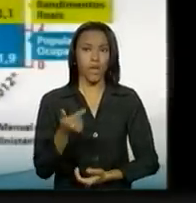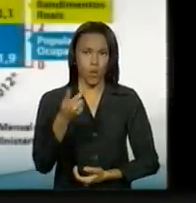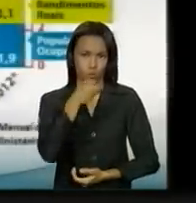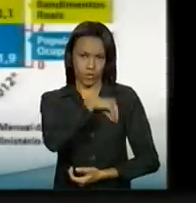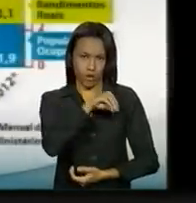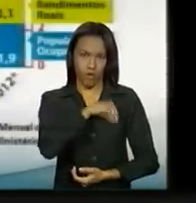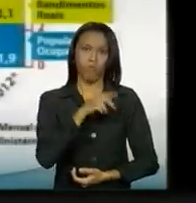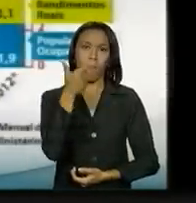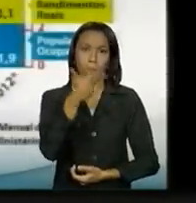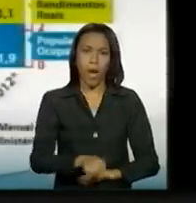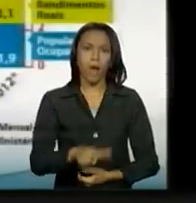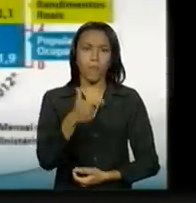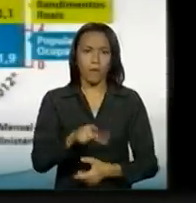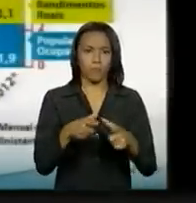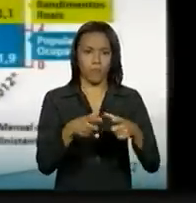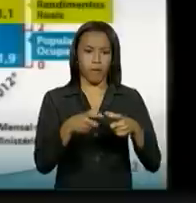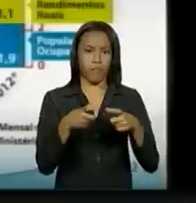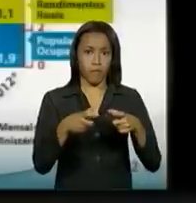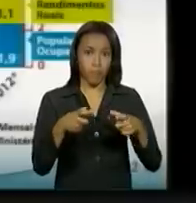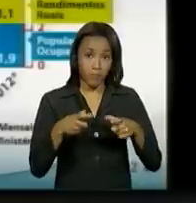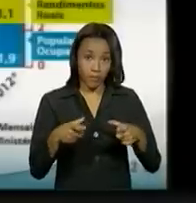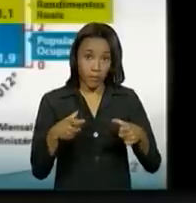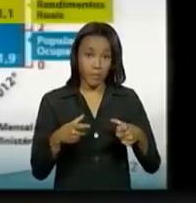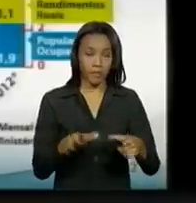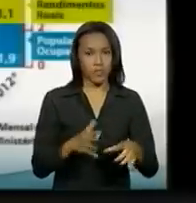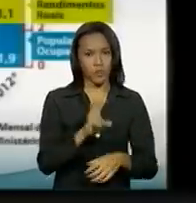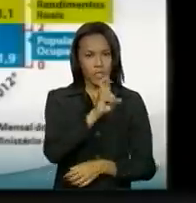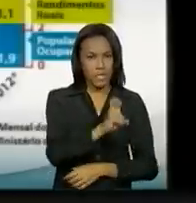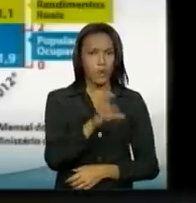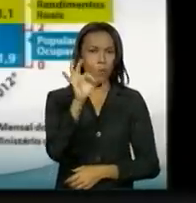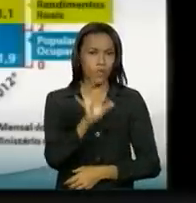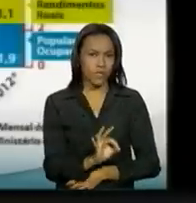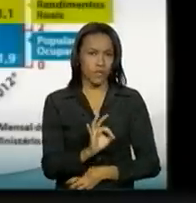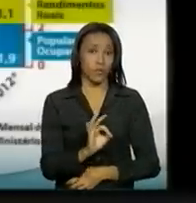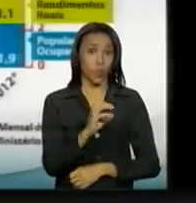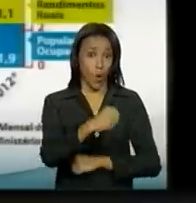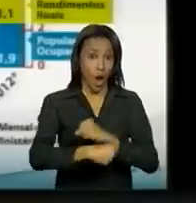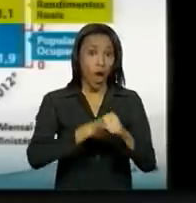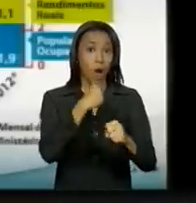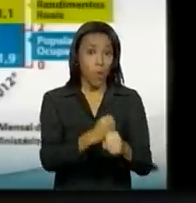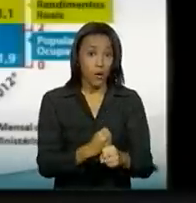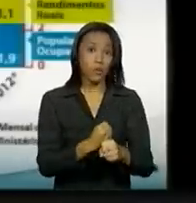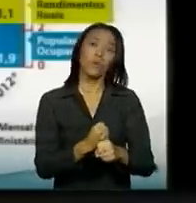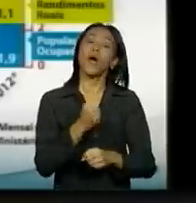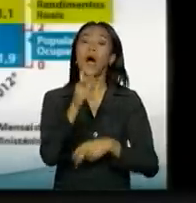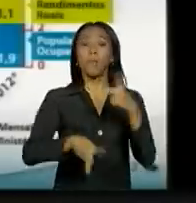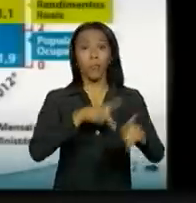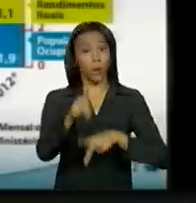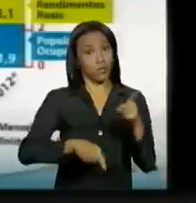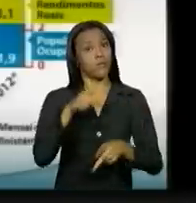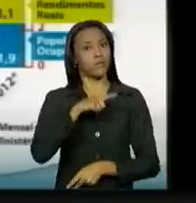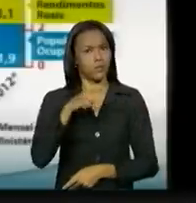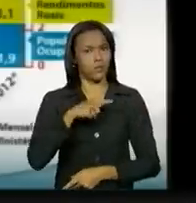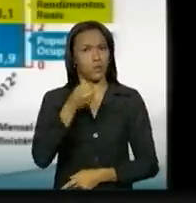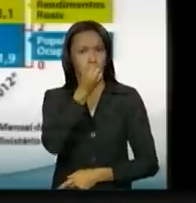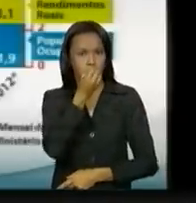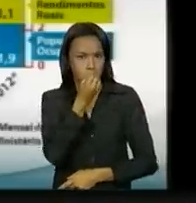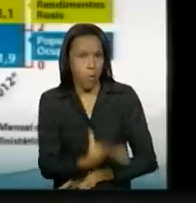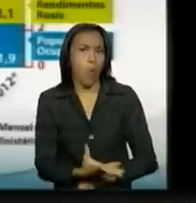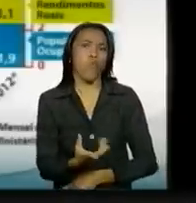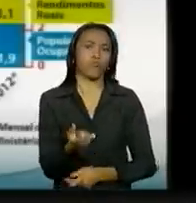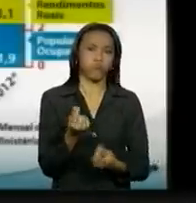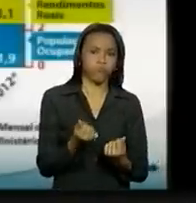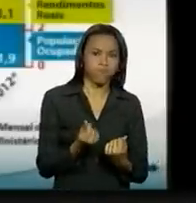crescendo a patamares em torno de 5% ao ano. Portanto, a população tem um poder aquisitivo cada vez